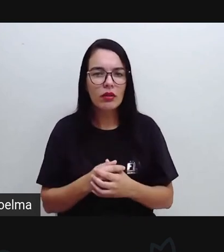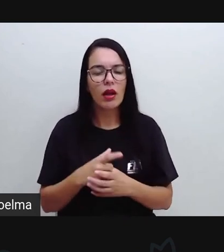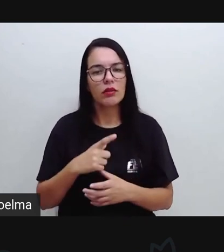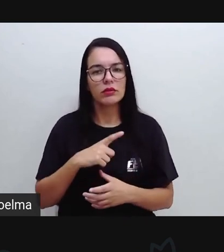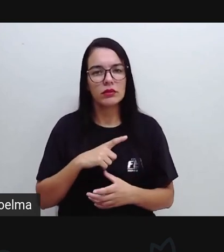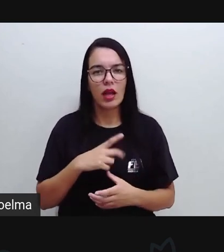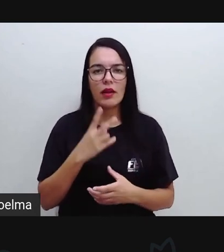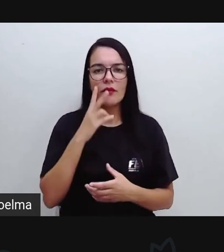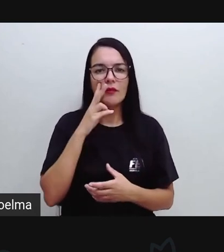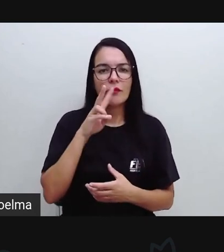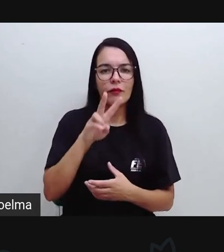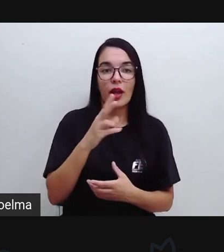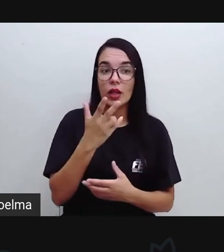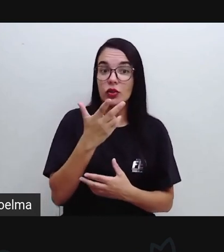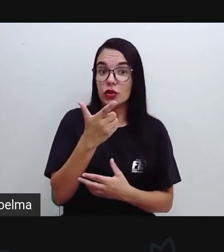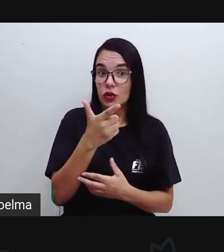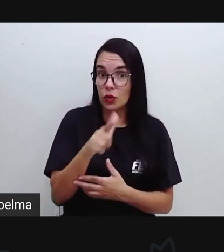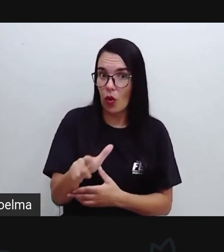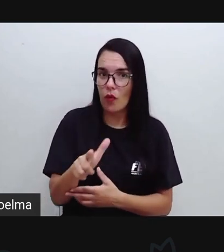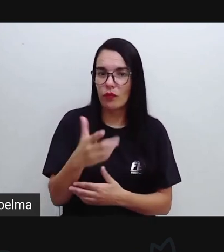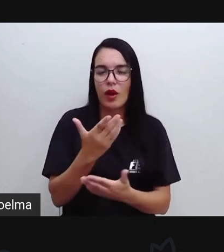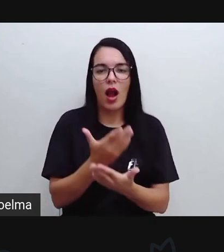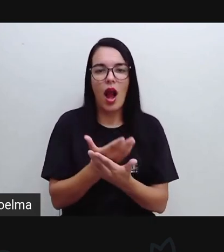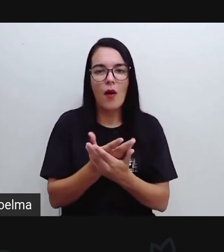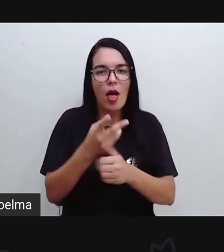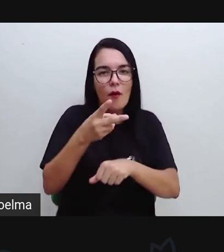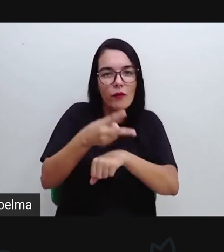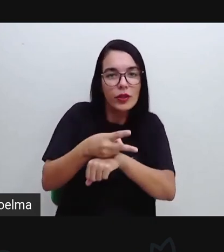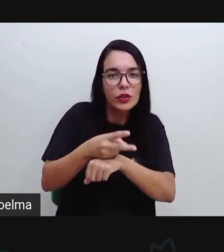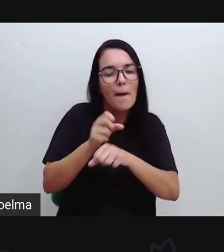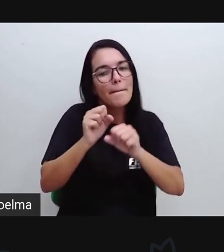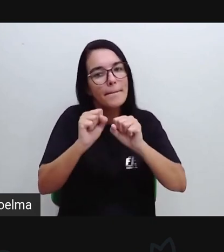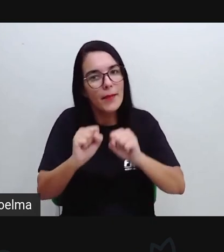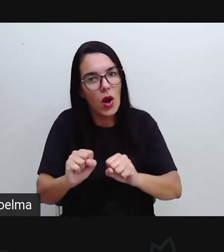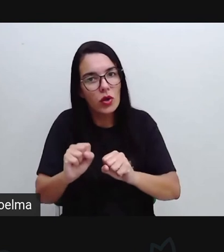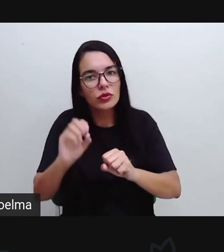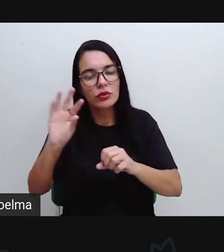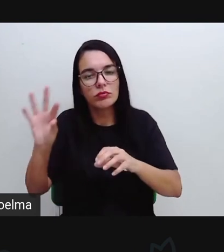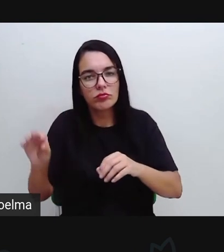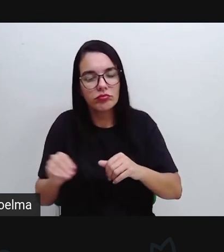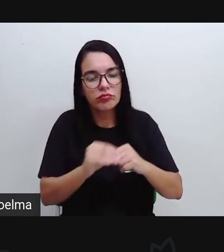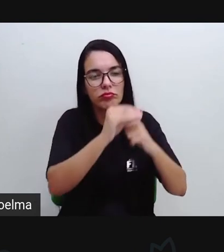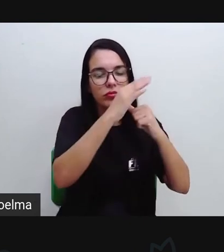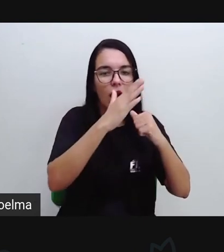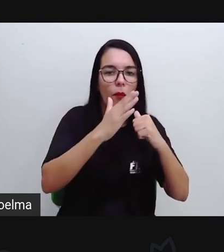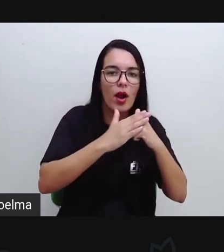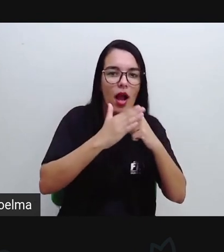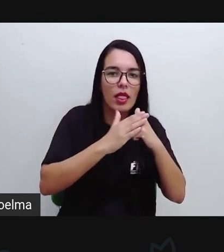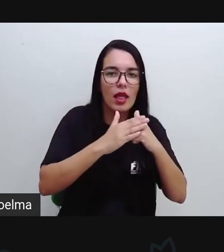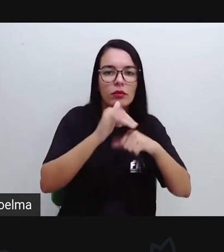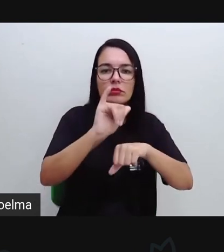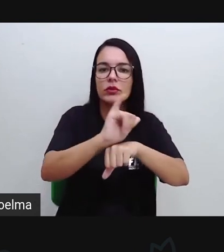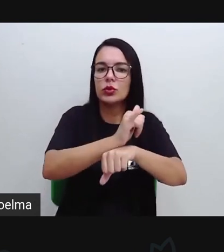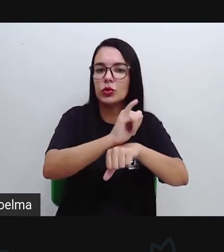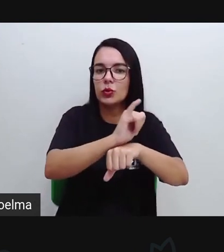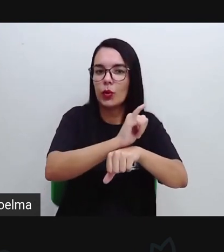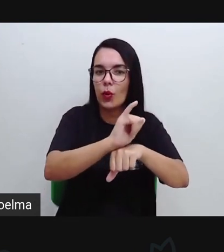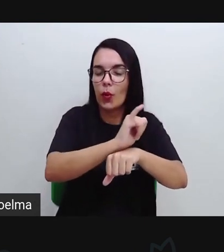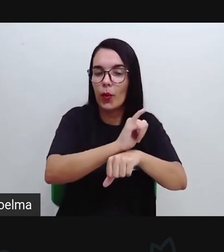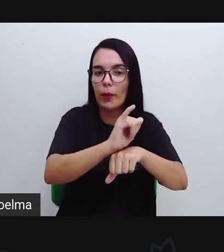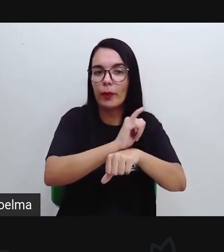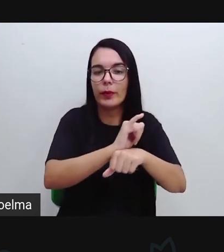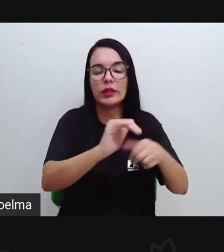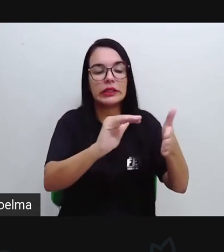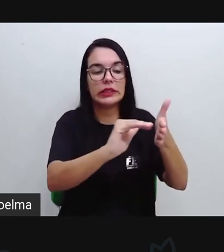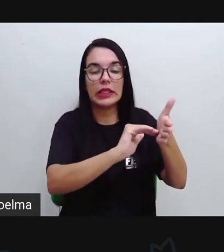quiserem aí assistir a esse vídeo novamente, vocês podem ir lá no nosso canal da Seduc de Feira de Santana, o nosso